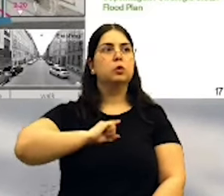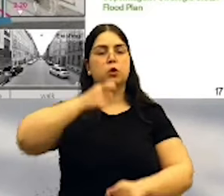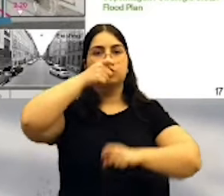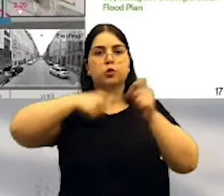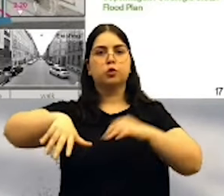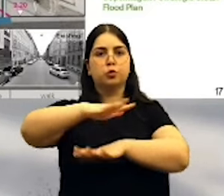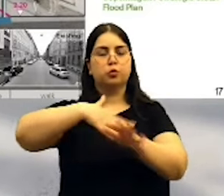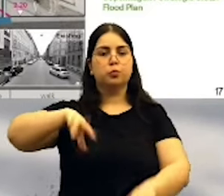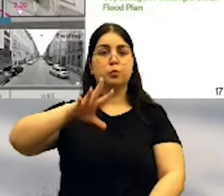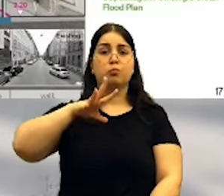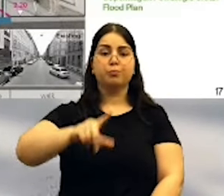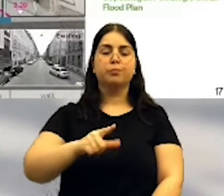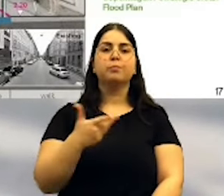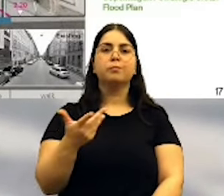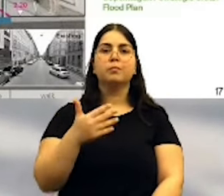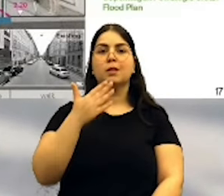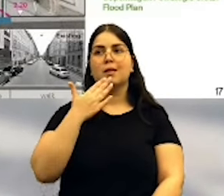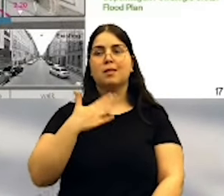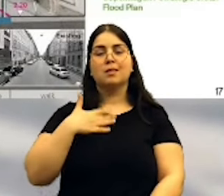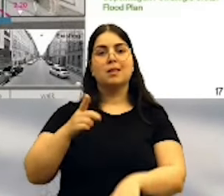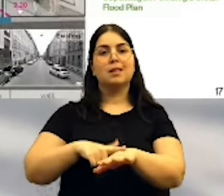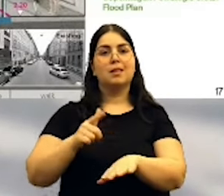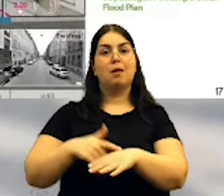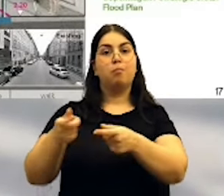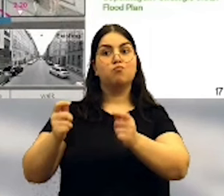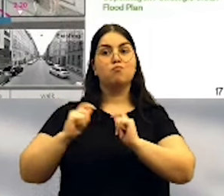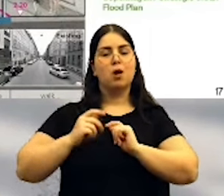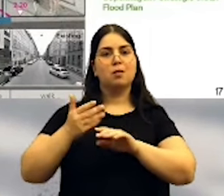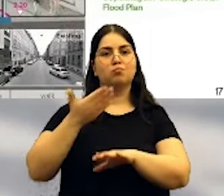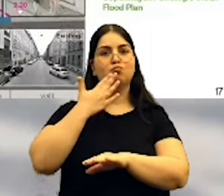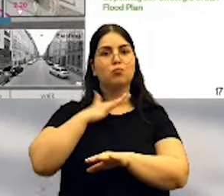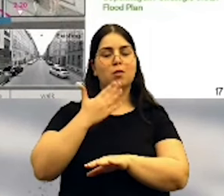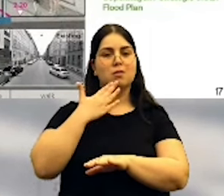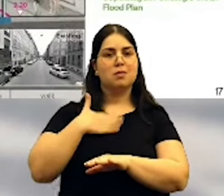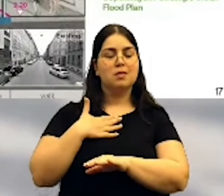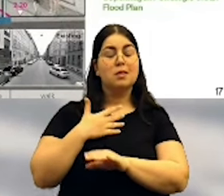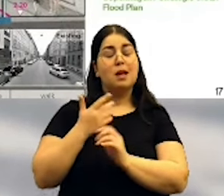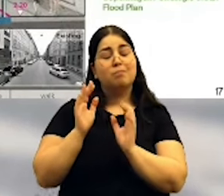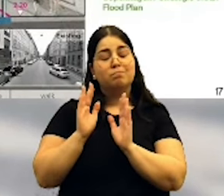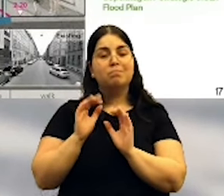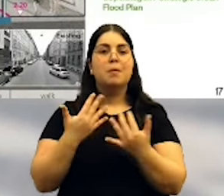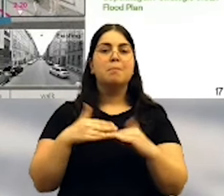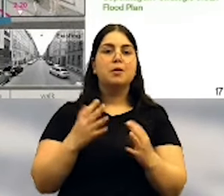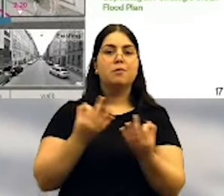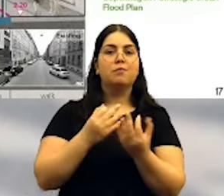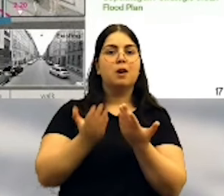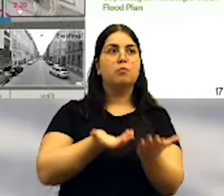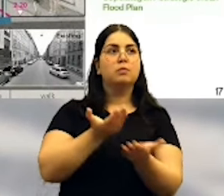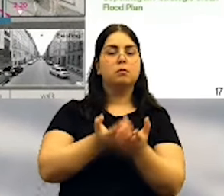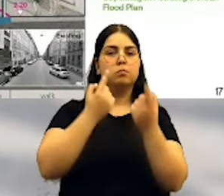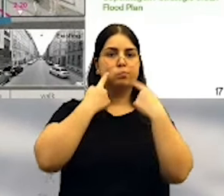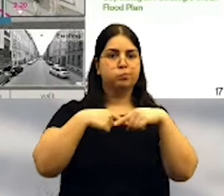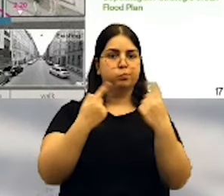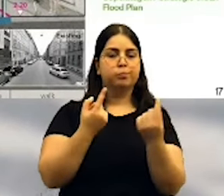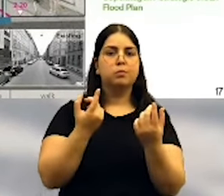pela Lisboa cedem tempo generosamente, mas eu vou ser muito rápido, nós temos aqui na apresentação alguns exemplos internacionais, porque isto, esta